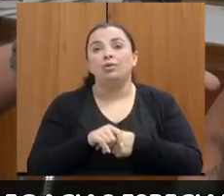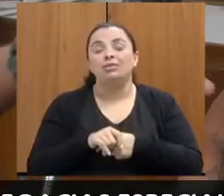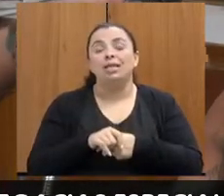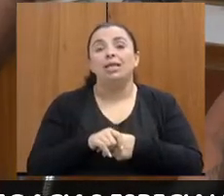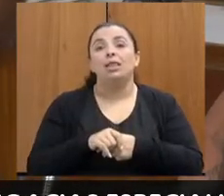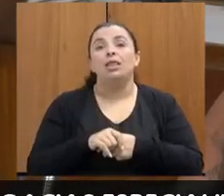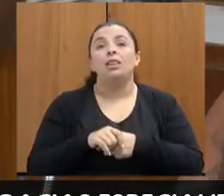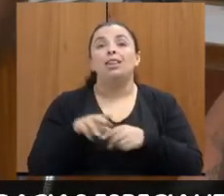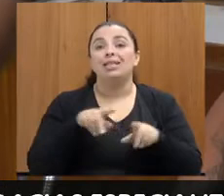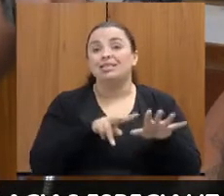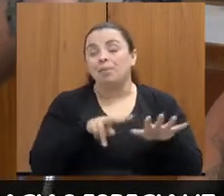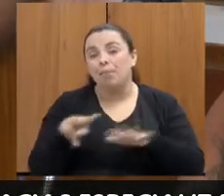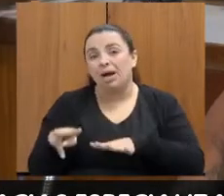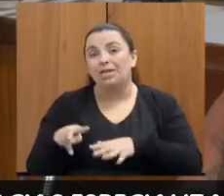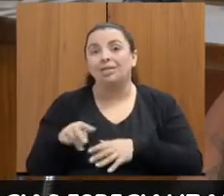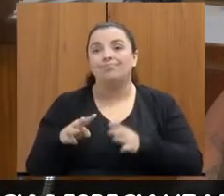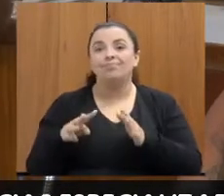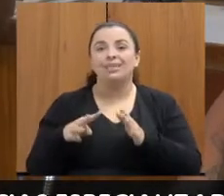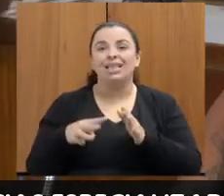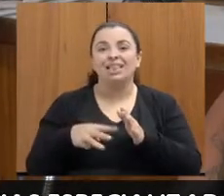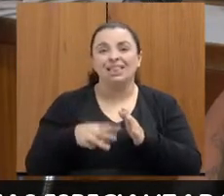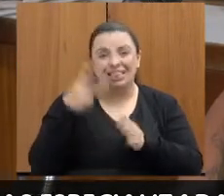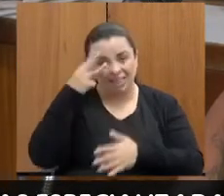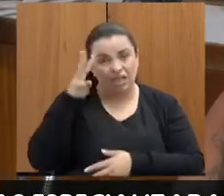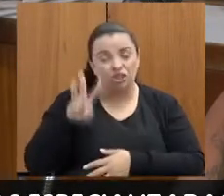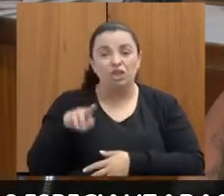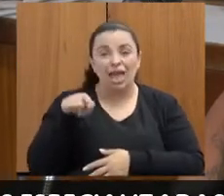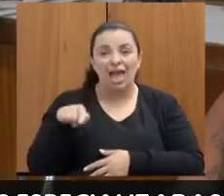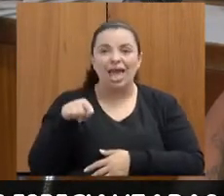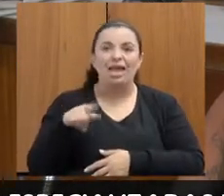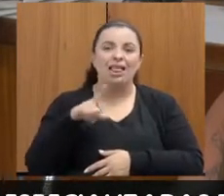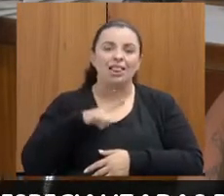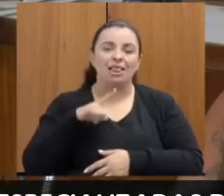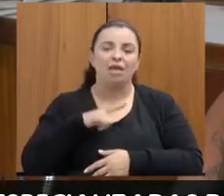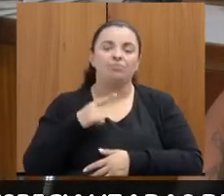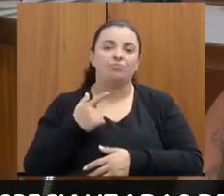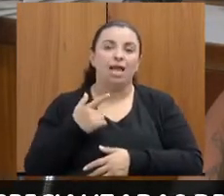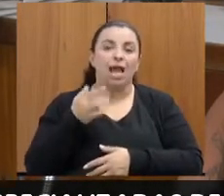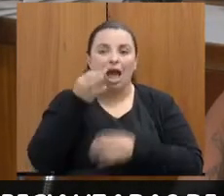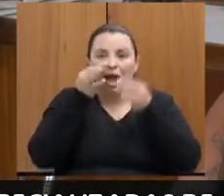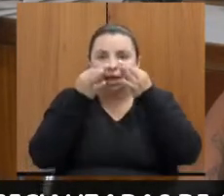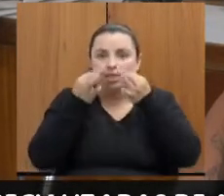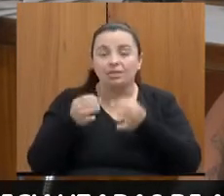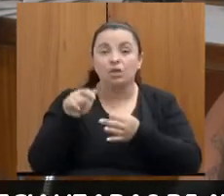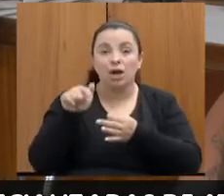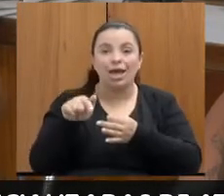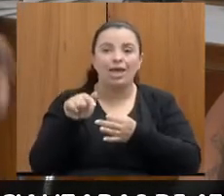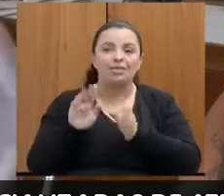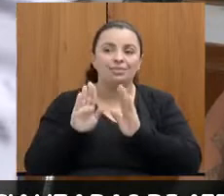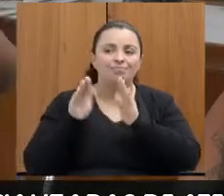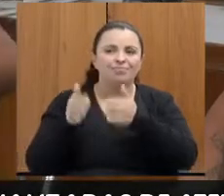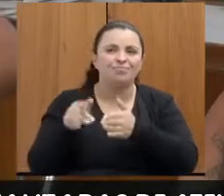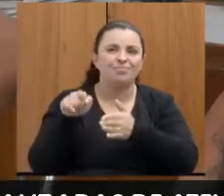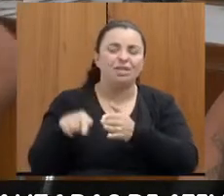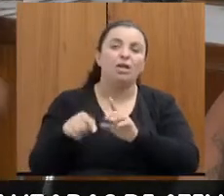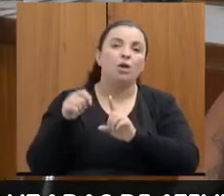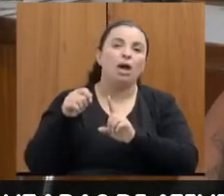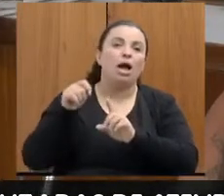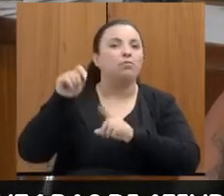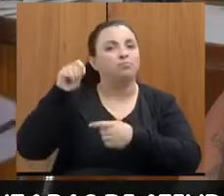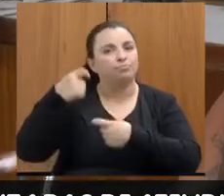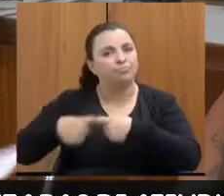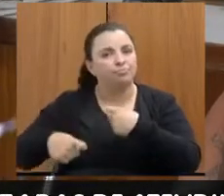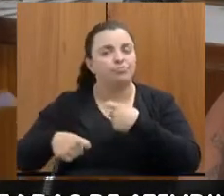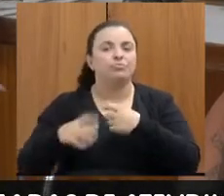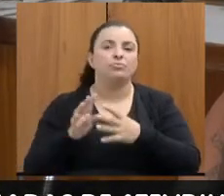dentro do modelo já de escuta especializada que é definido, entendeu? Então por isso que tem um campinho lá na estatística, quando eu coloco